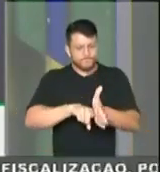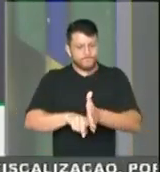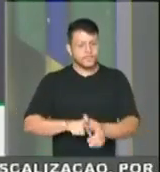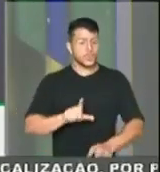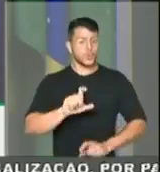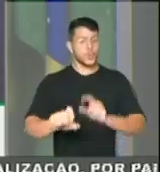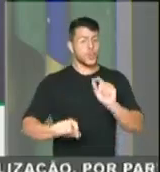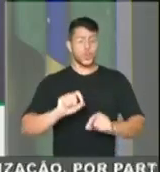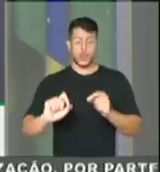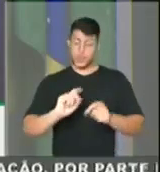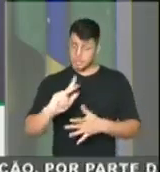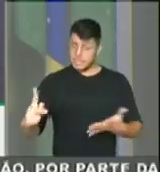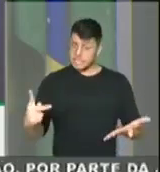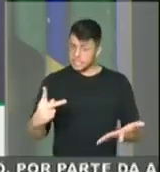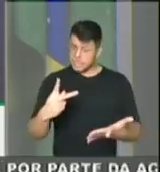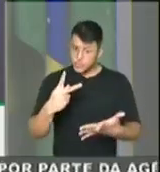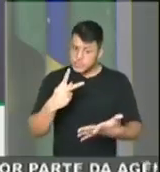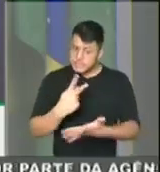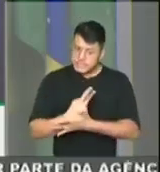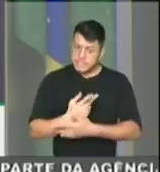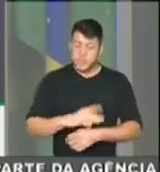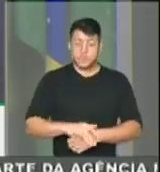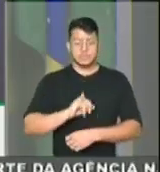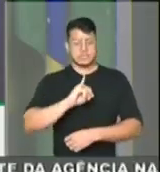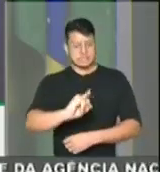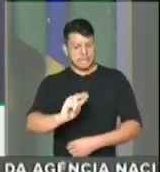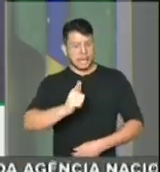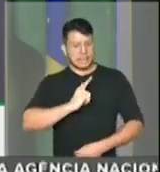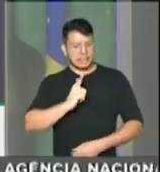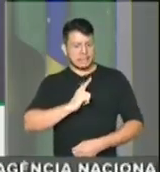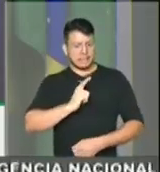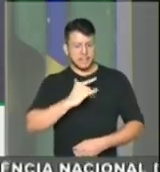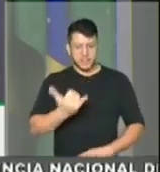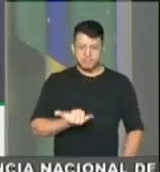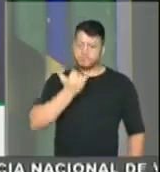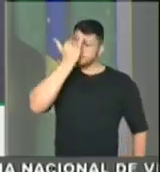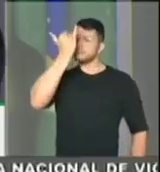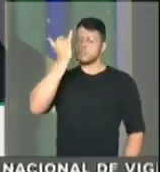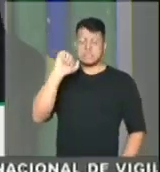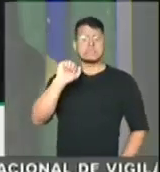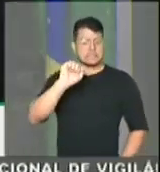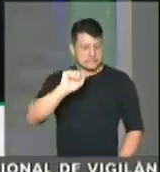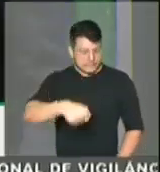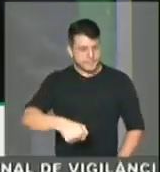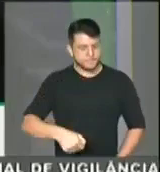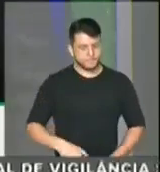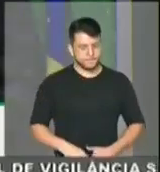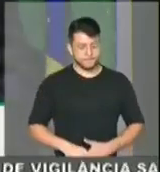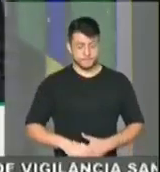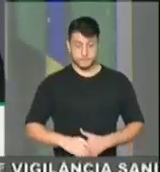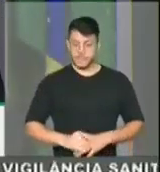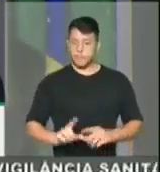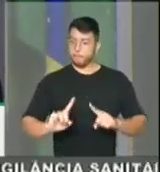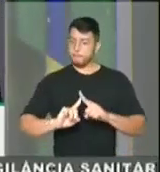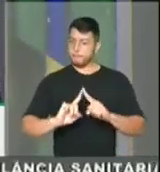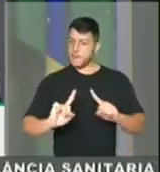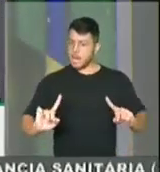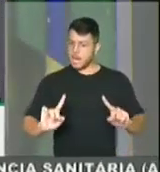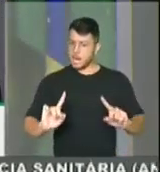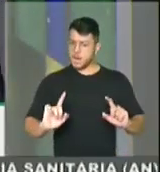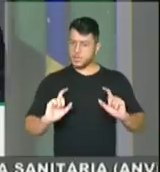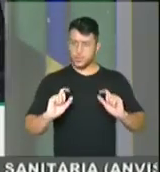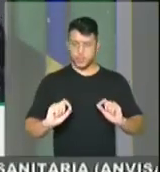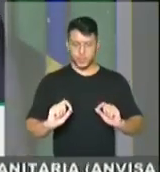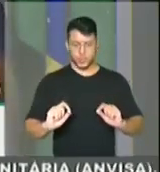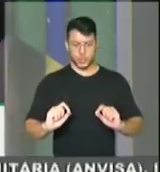houve alguma ação desproporcional? Precisa. Agora, senhores